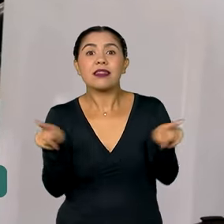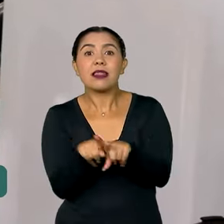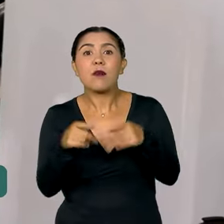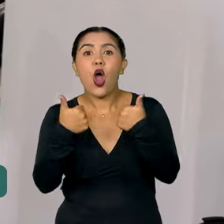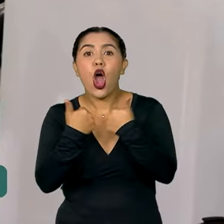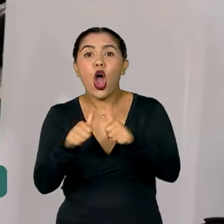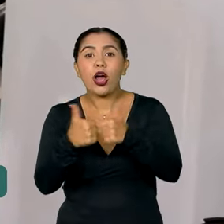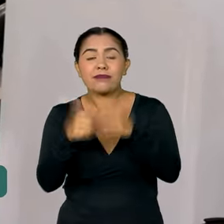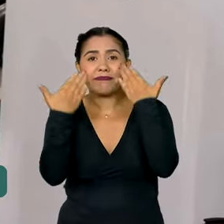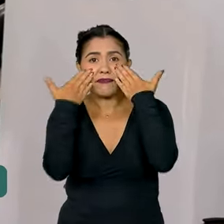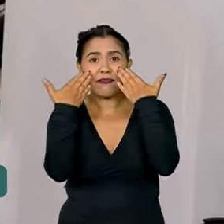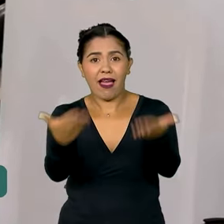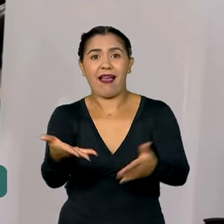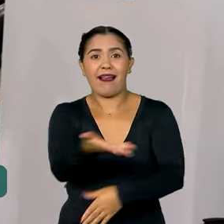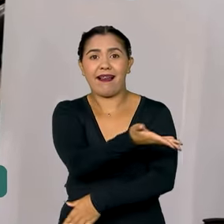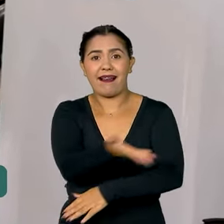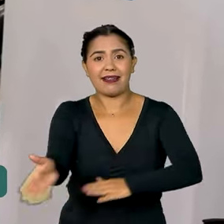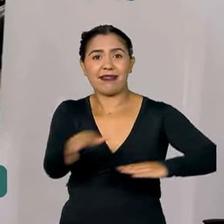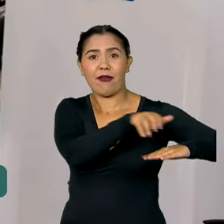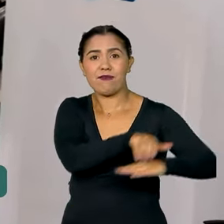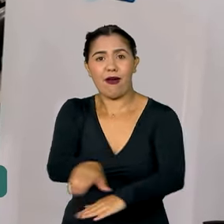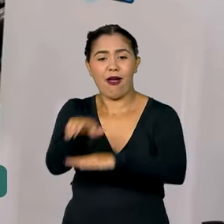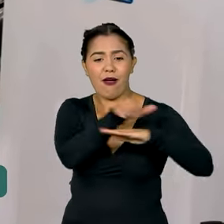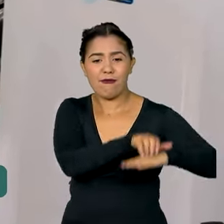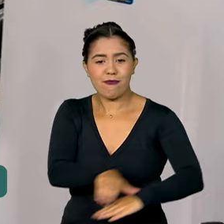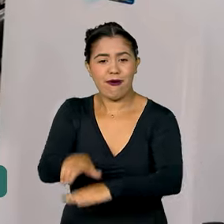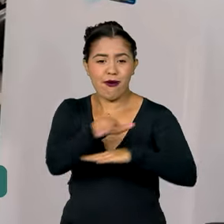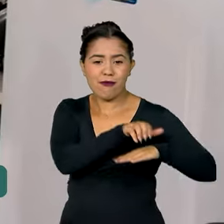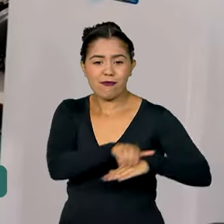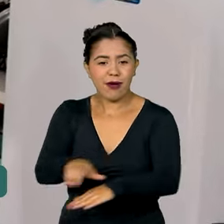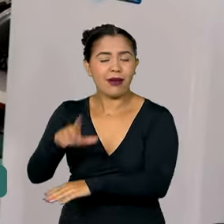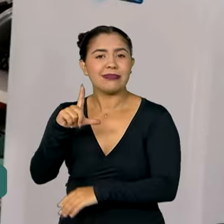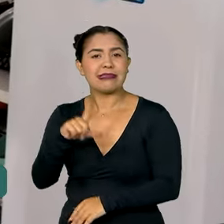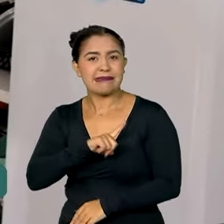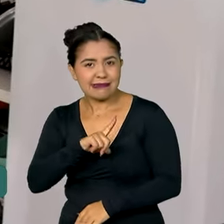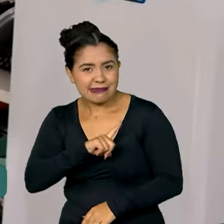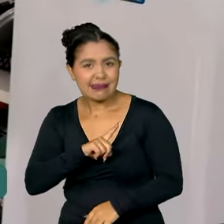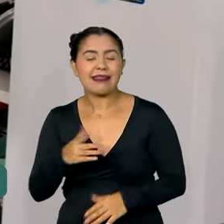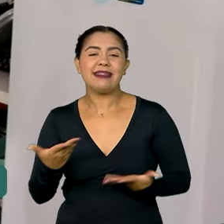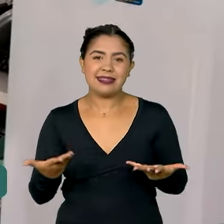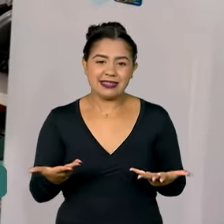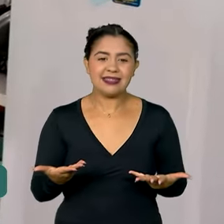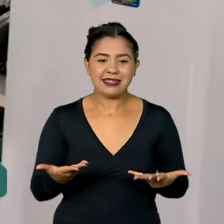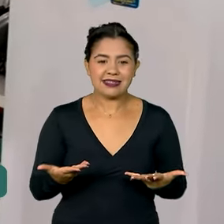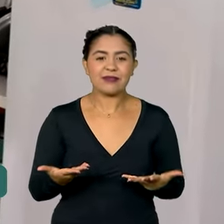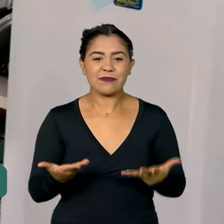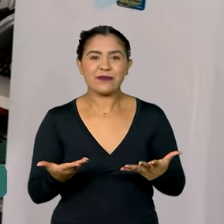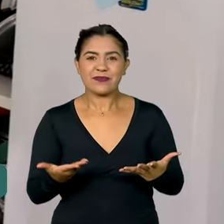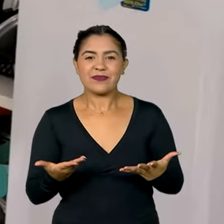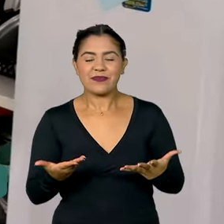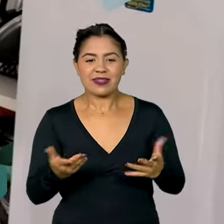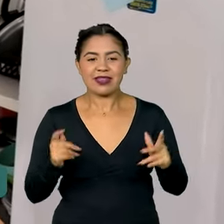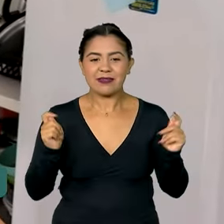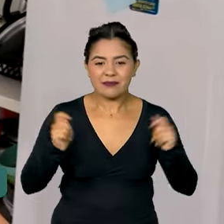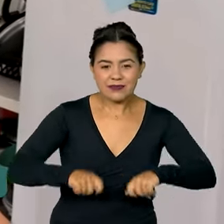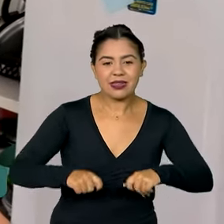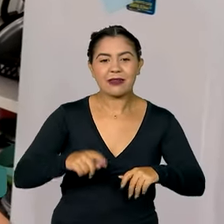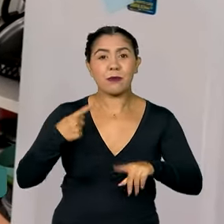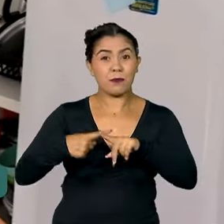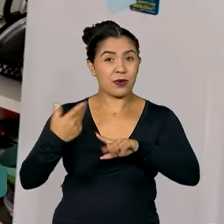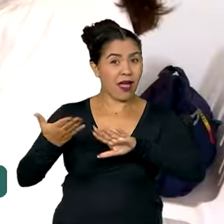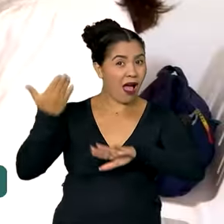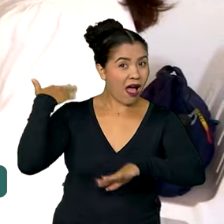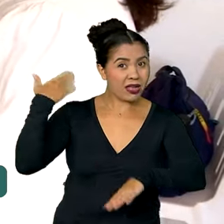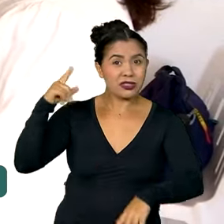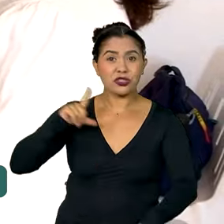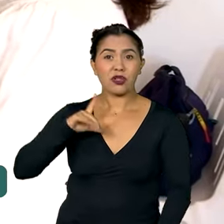do ônibus, que é bem aí, né? A gente sai e já tem vários ônibus, várias oportunidades de ônibus para passar lá, onde eu morava só